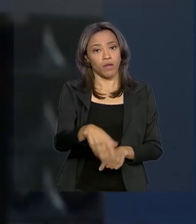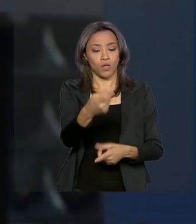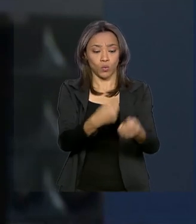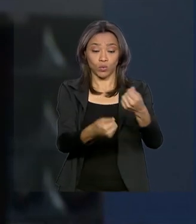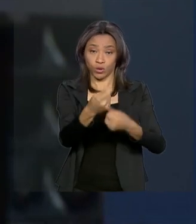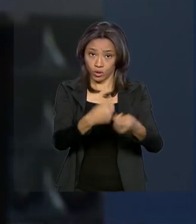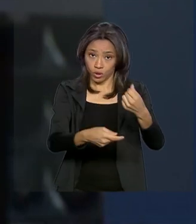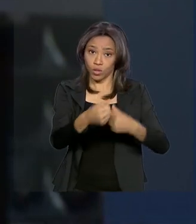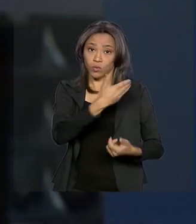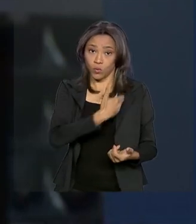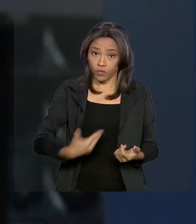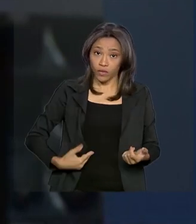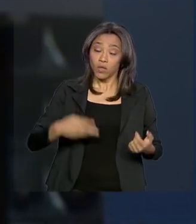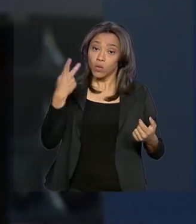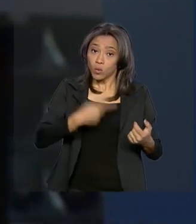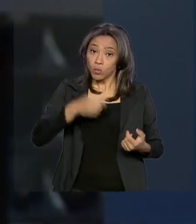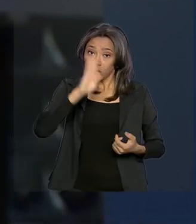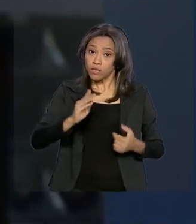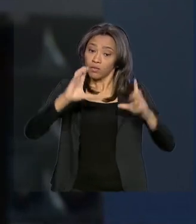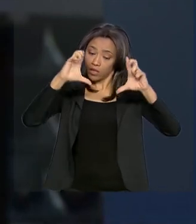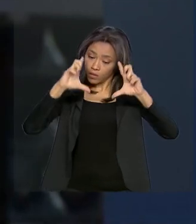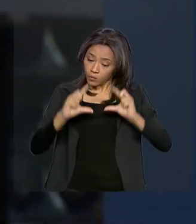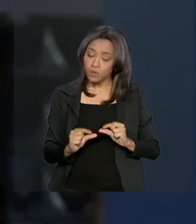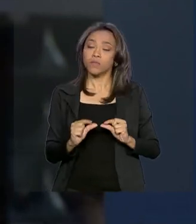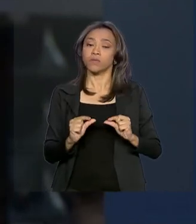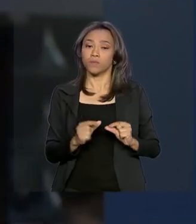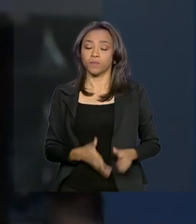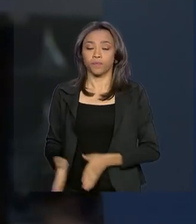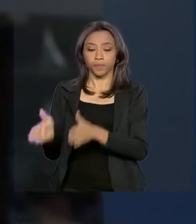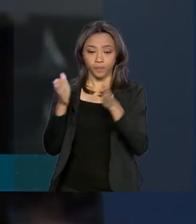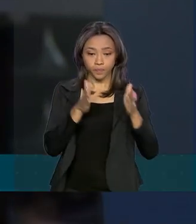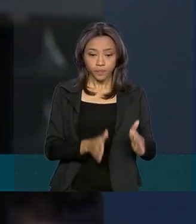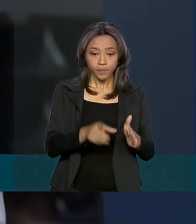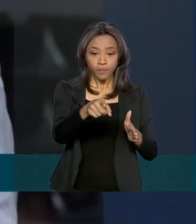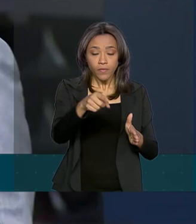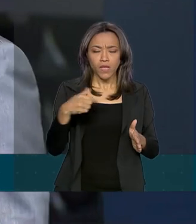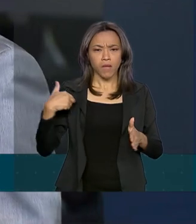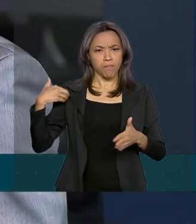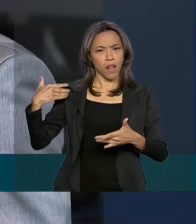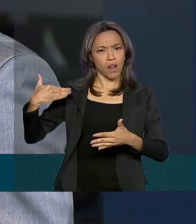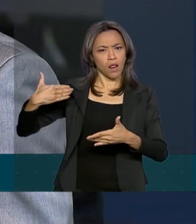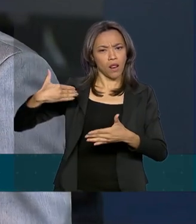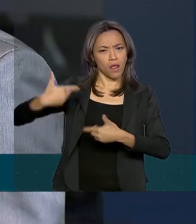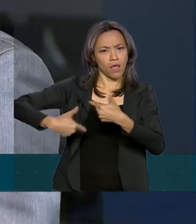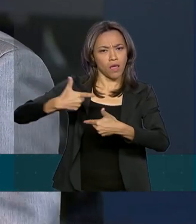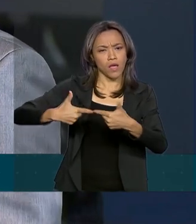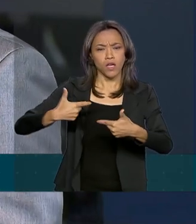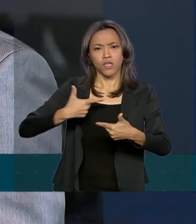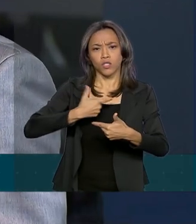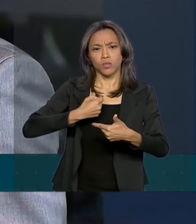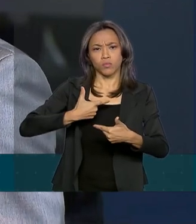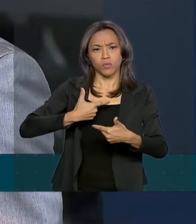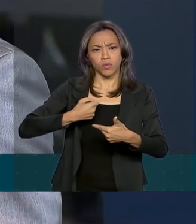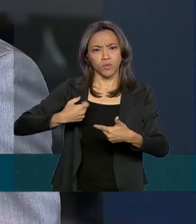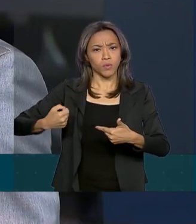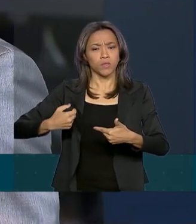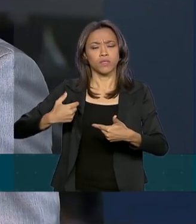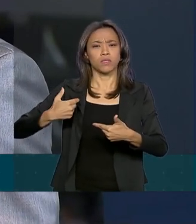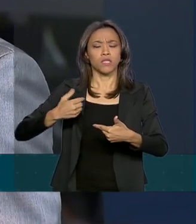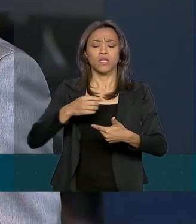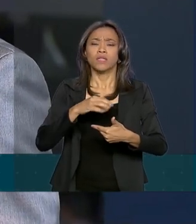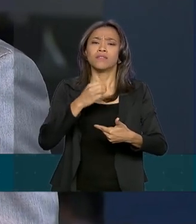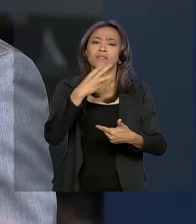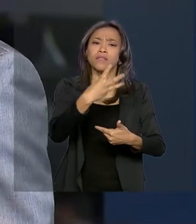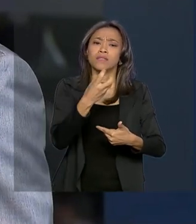corrupção cair no Brasil. Esse trabalho já tem gerado de benefícios financeiros de 2012 e 2019 36,2